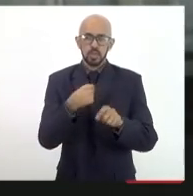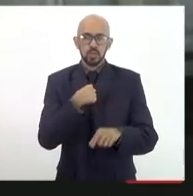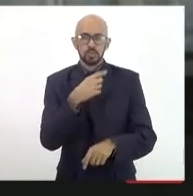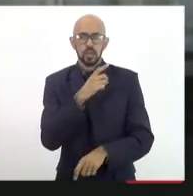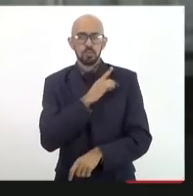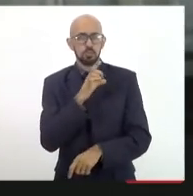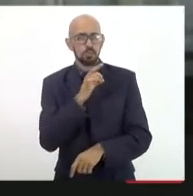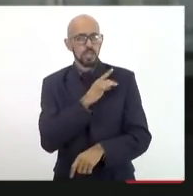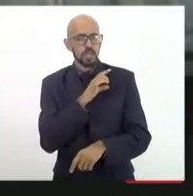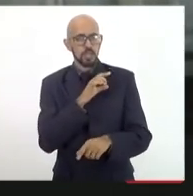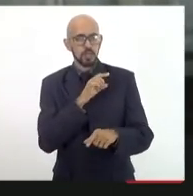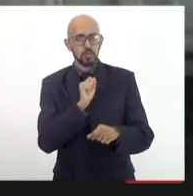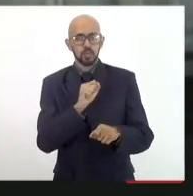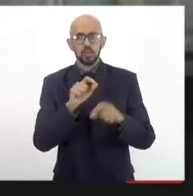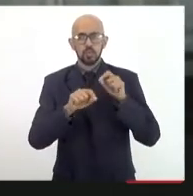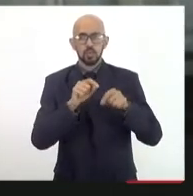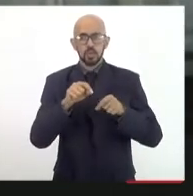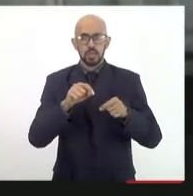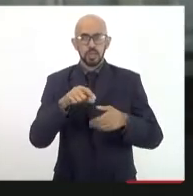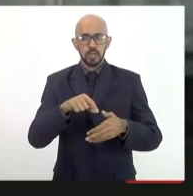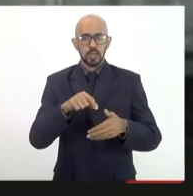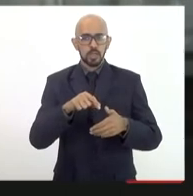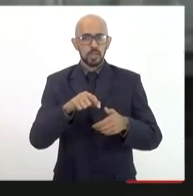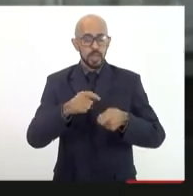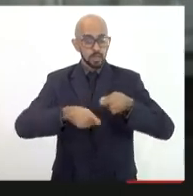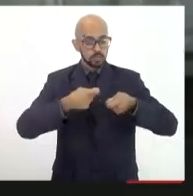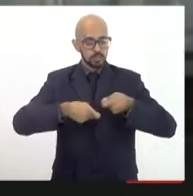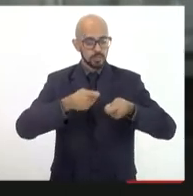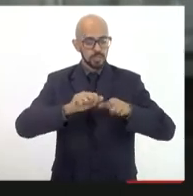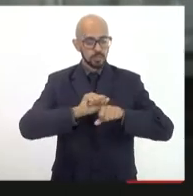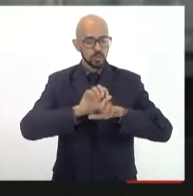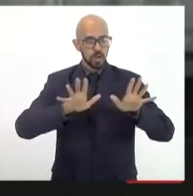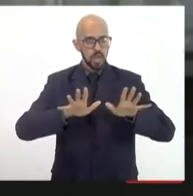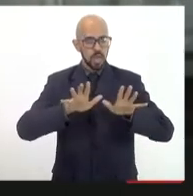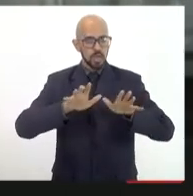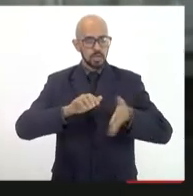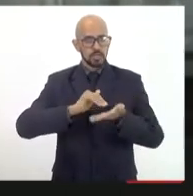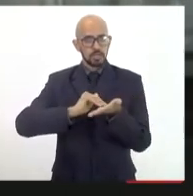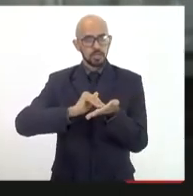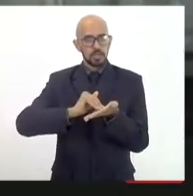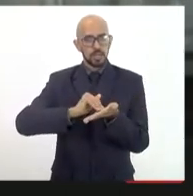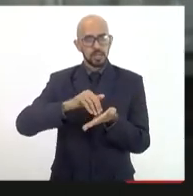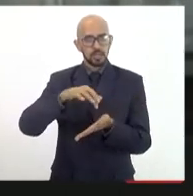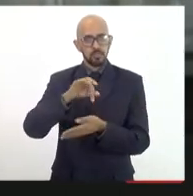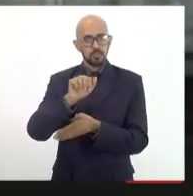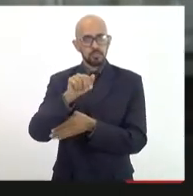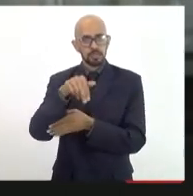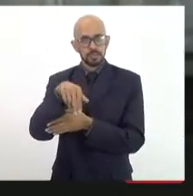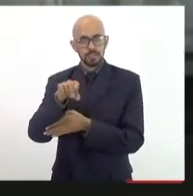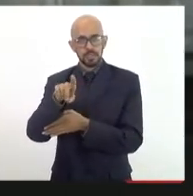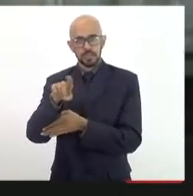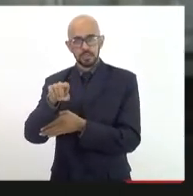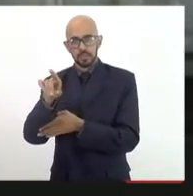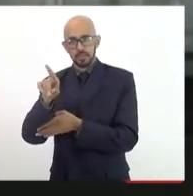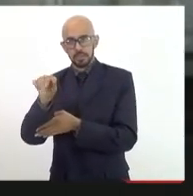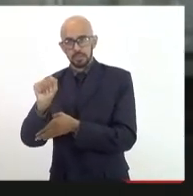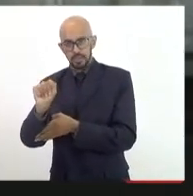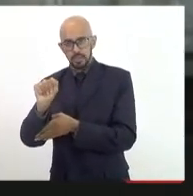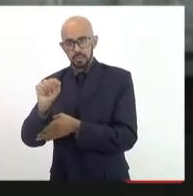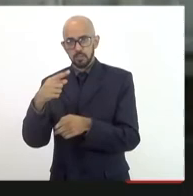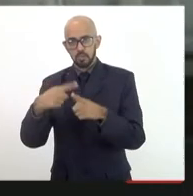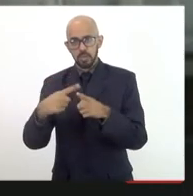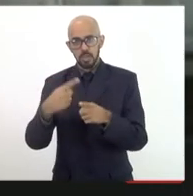comando muito claro da Secretaria da Fazenda, porque desde... Quando o gestor público está na sua posição,